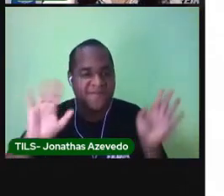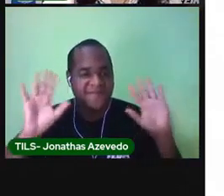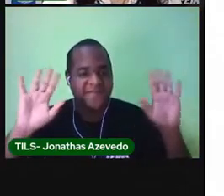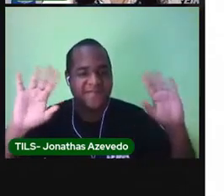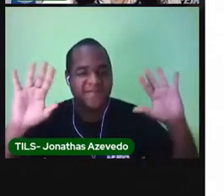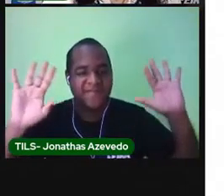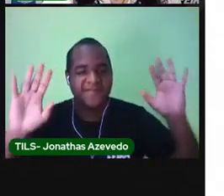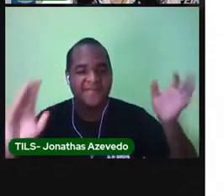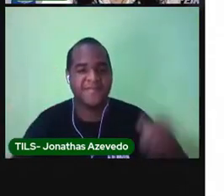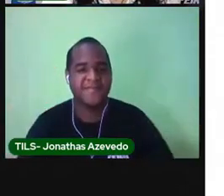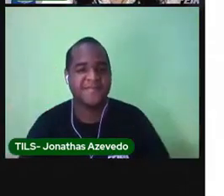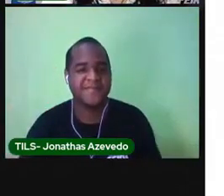Tchau. Tchau. Tchau. Tchau.